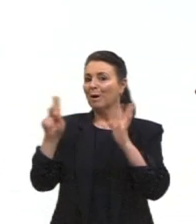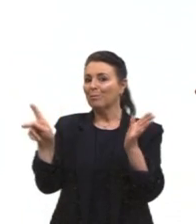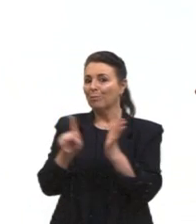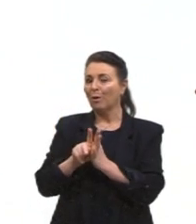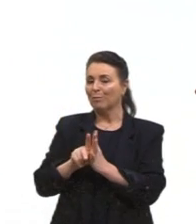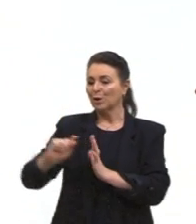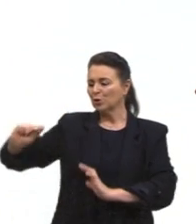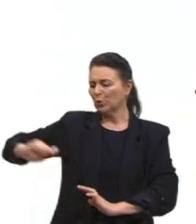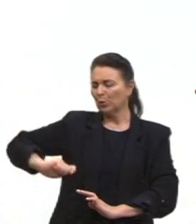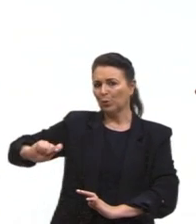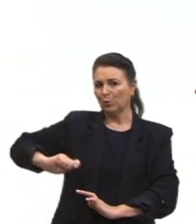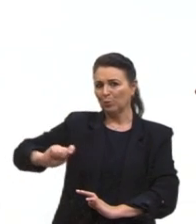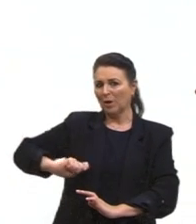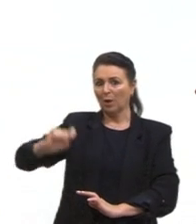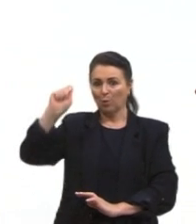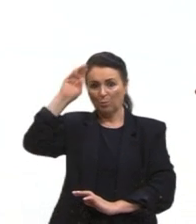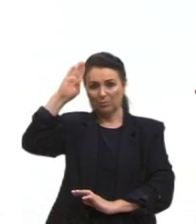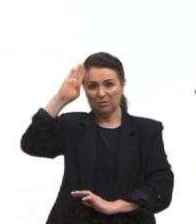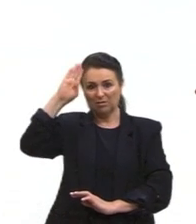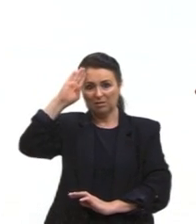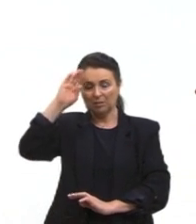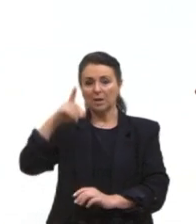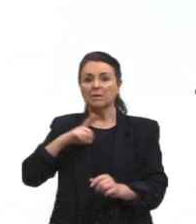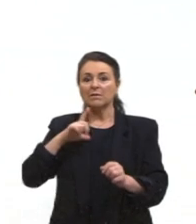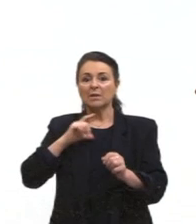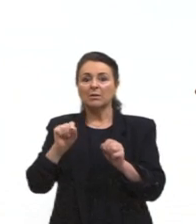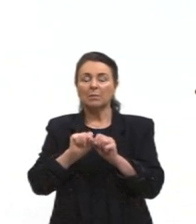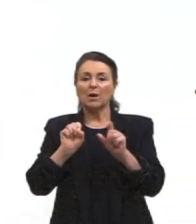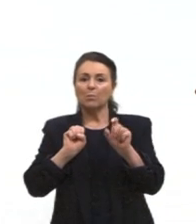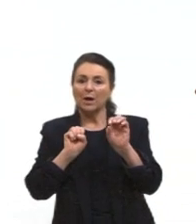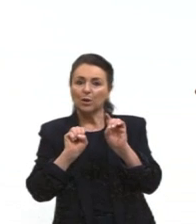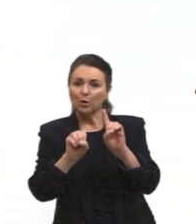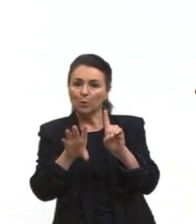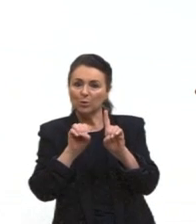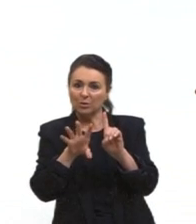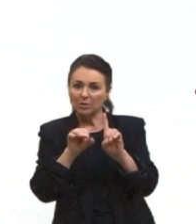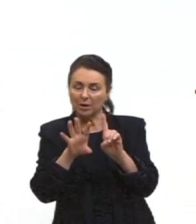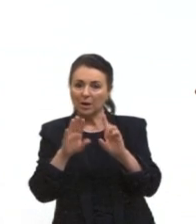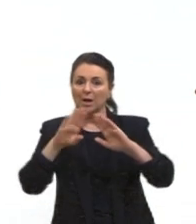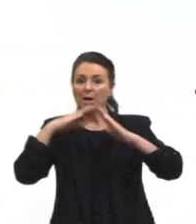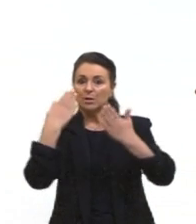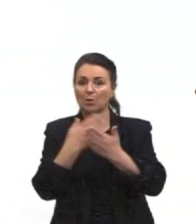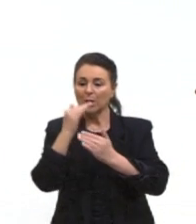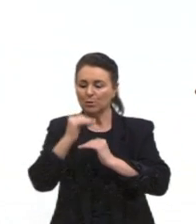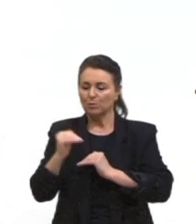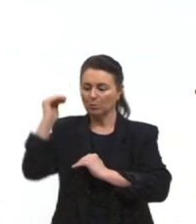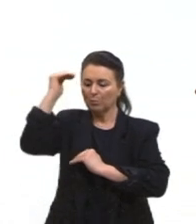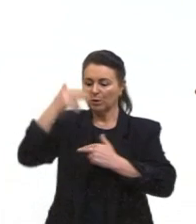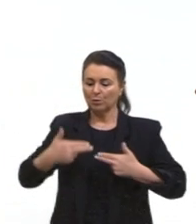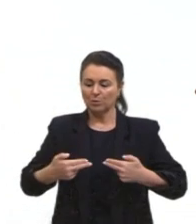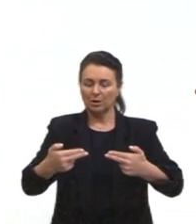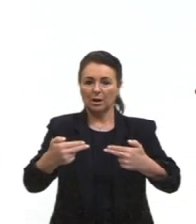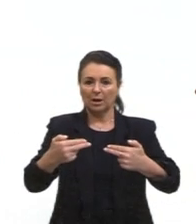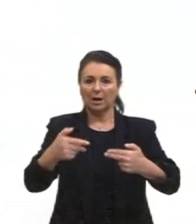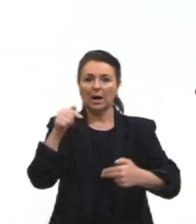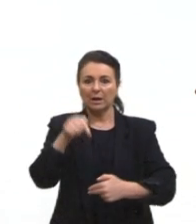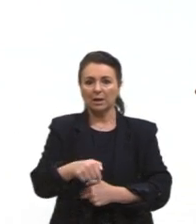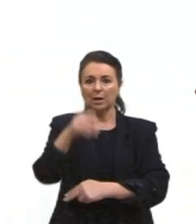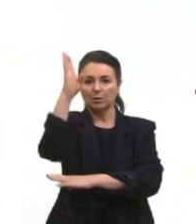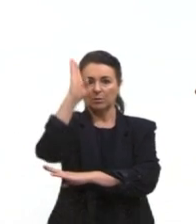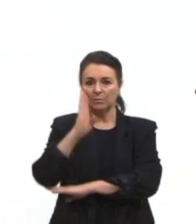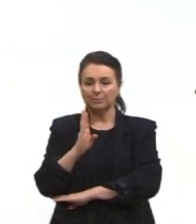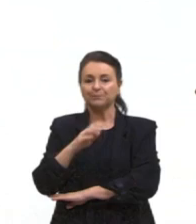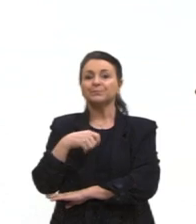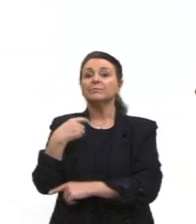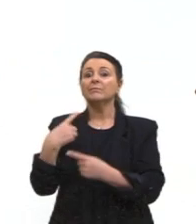e formularam essa doutrina, que também foi formulada na Escola Superior de Guerra, aqui do Brasil. E essa doutrina era de que era